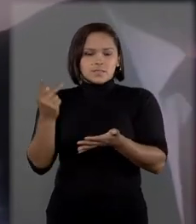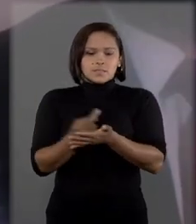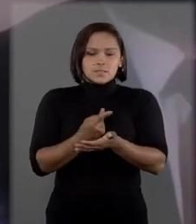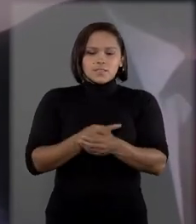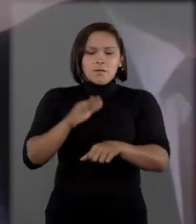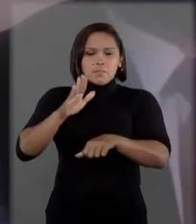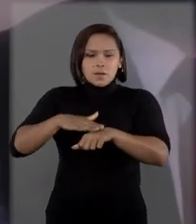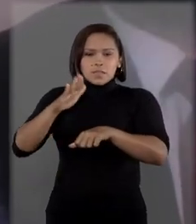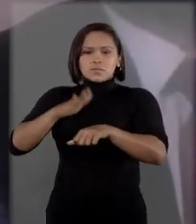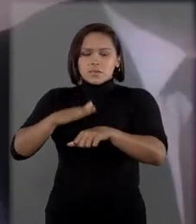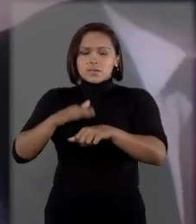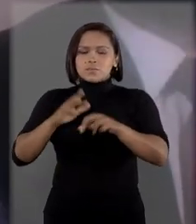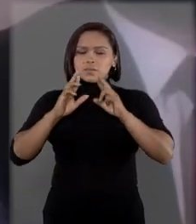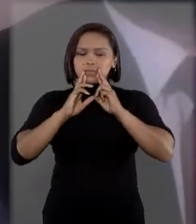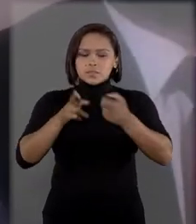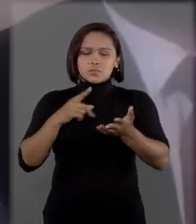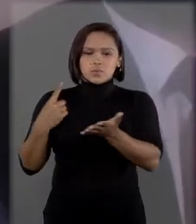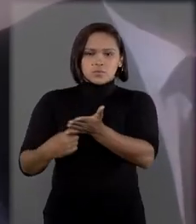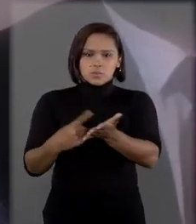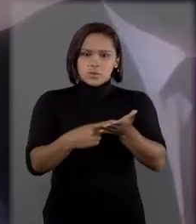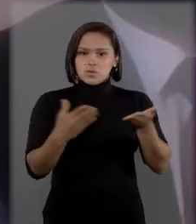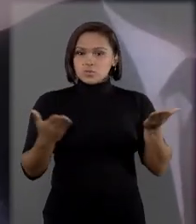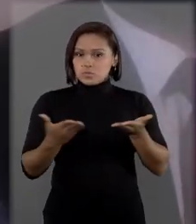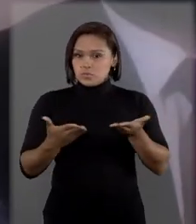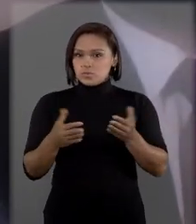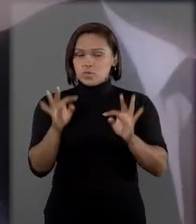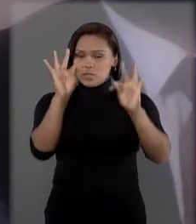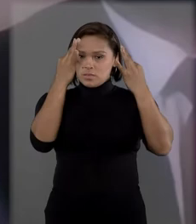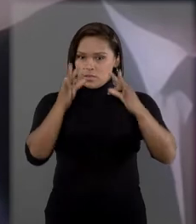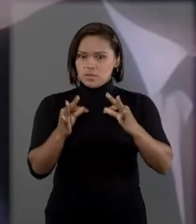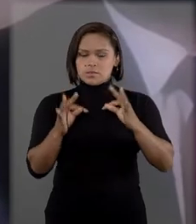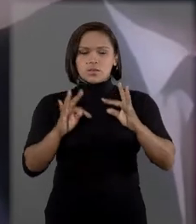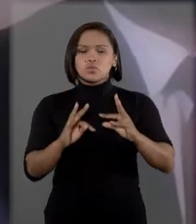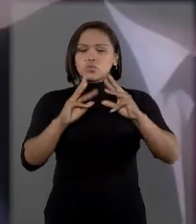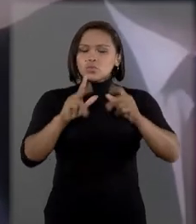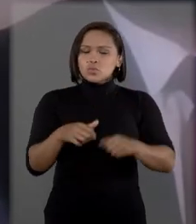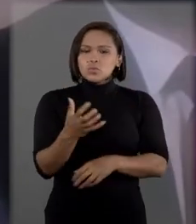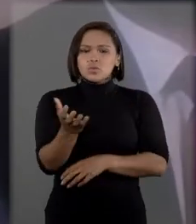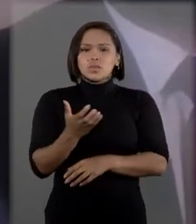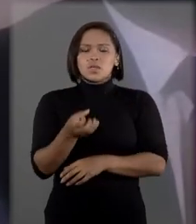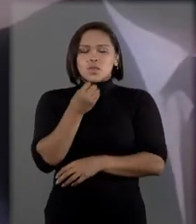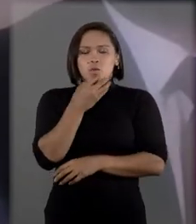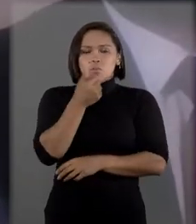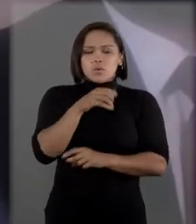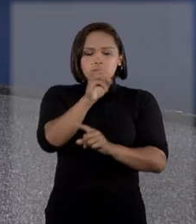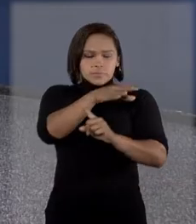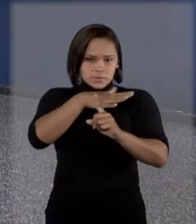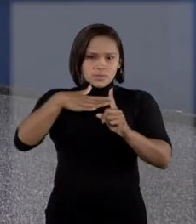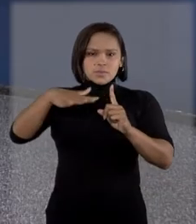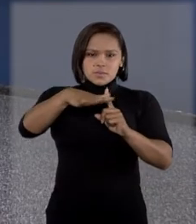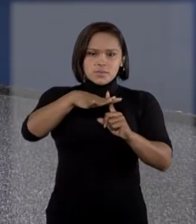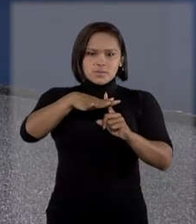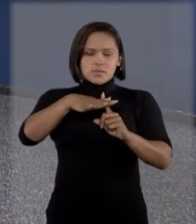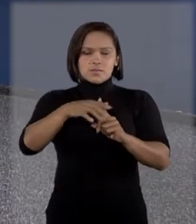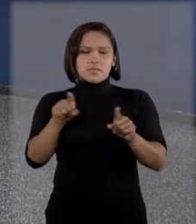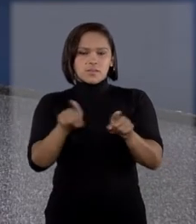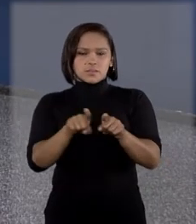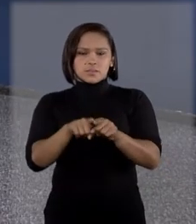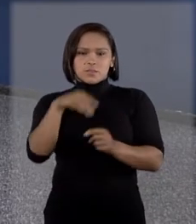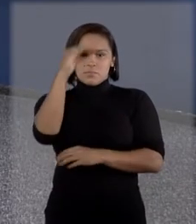frutificar como este acordo de cooperação técnica, tudo visando o benefício do cidadão e da sociedade